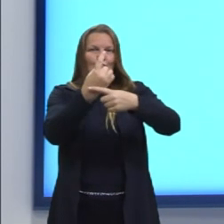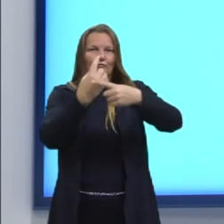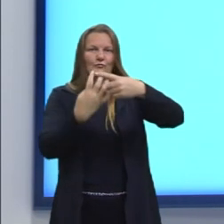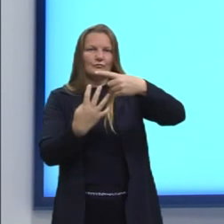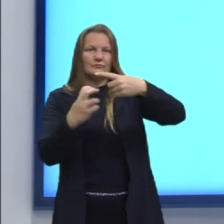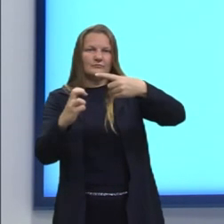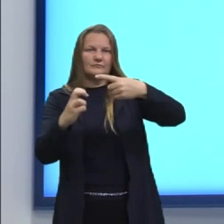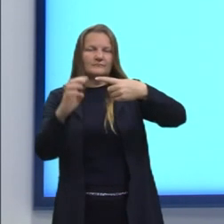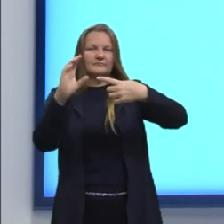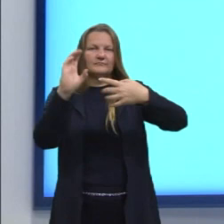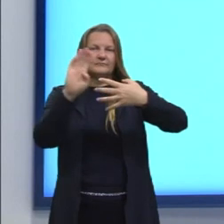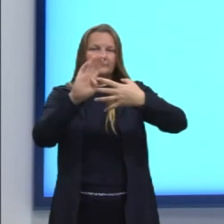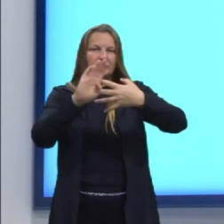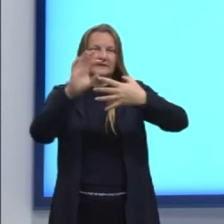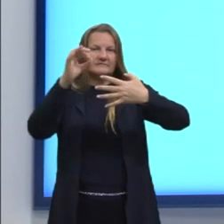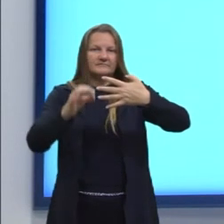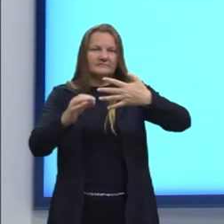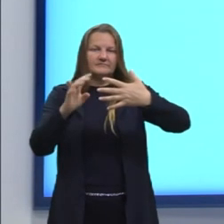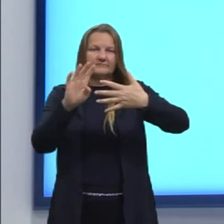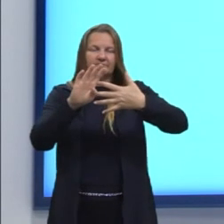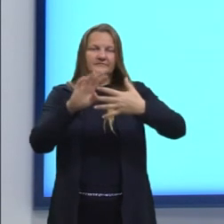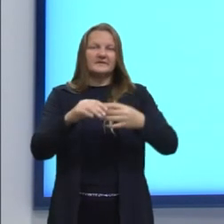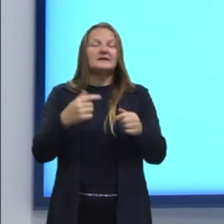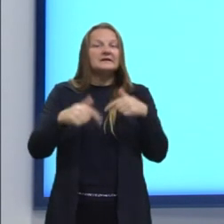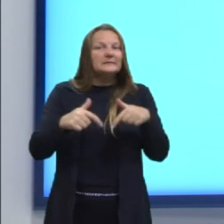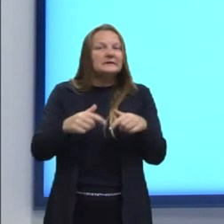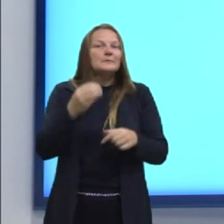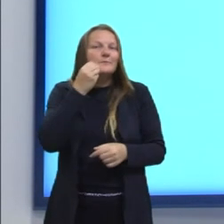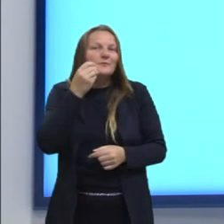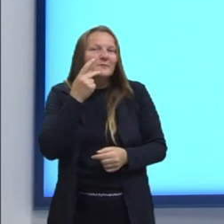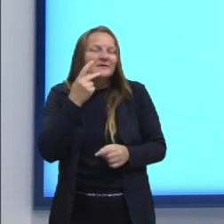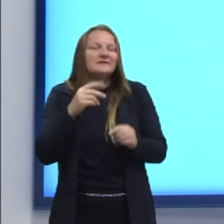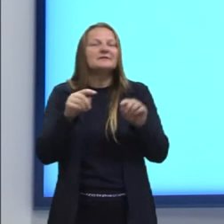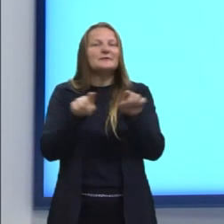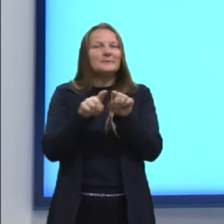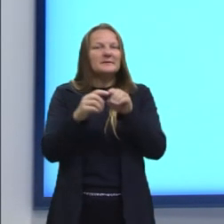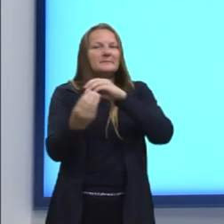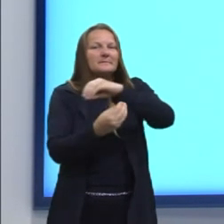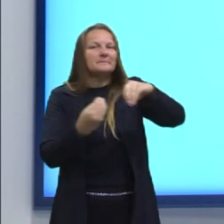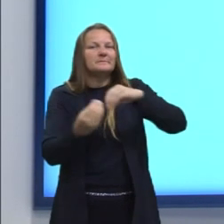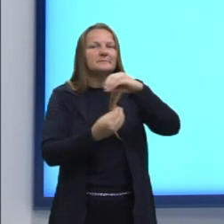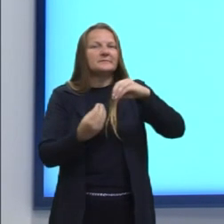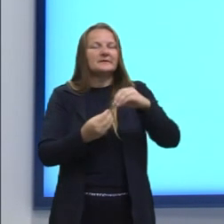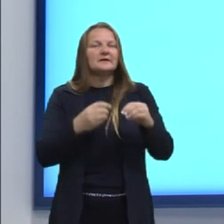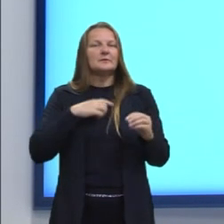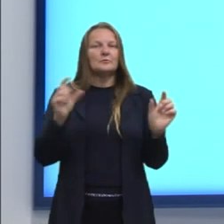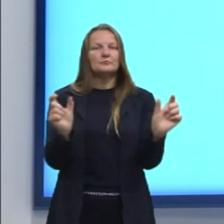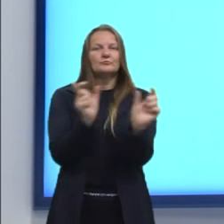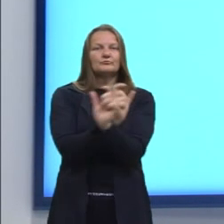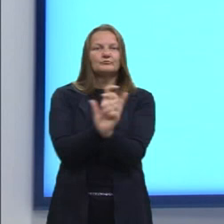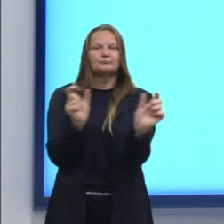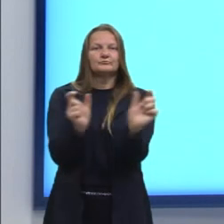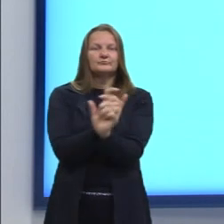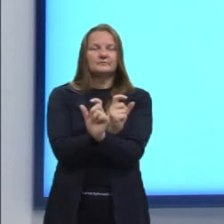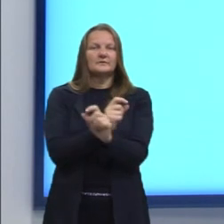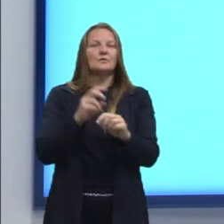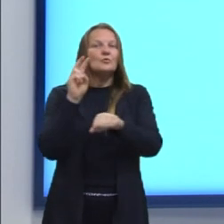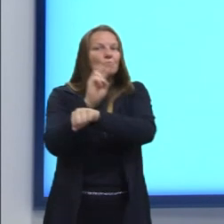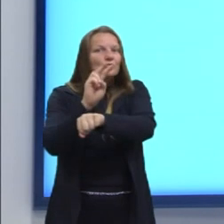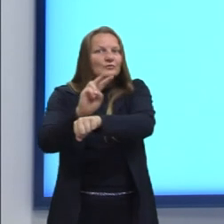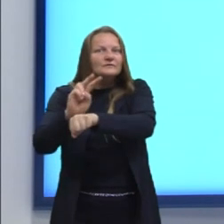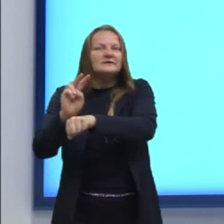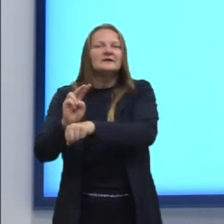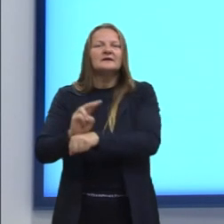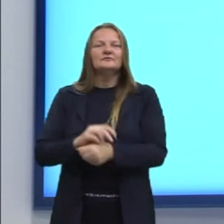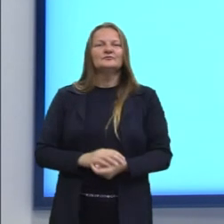gente, é importante cuidar, né? Nós trabalhamos a probabilidade em cima de uma permutação. Então, cuidar os